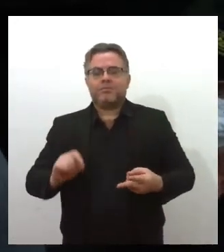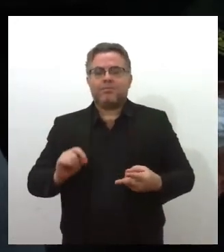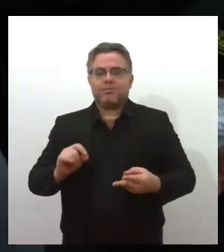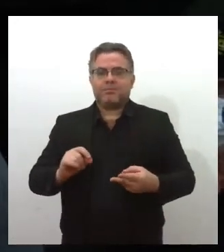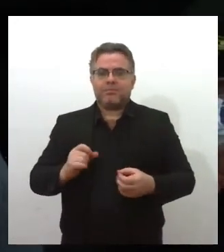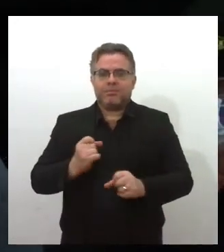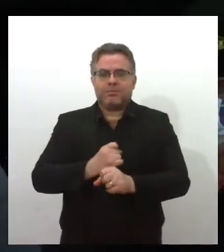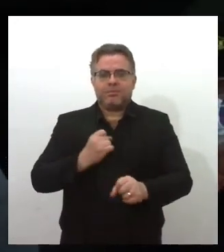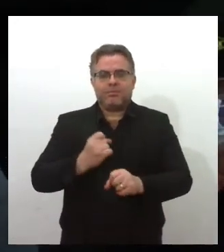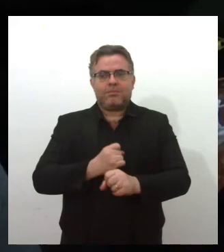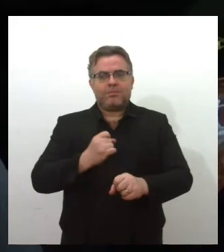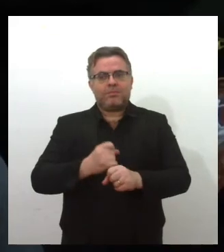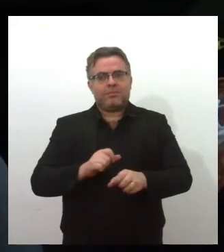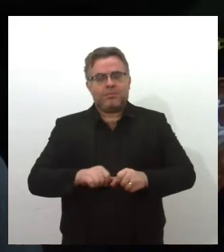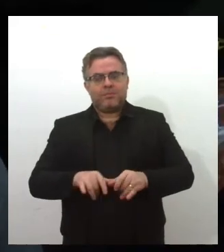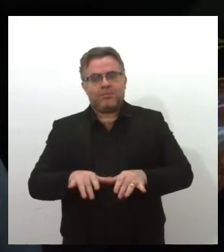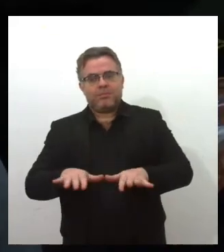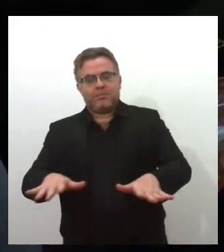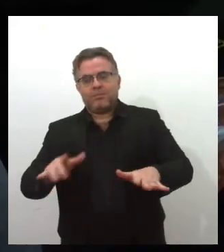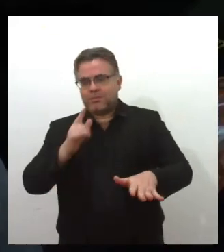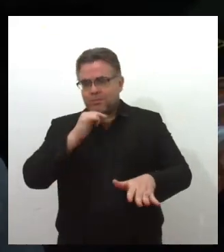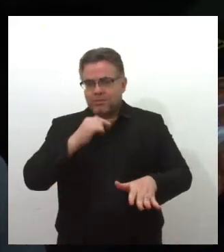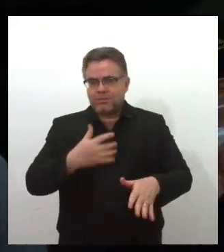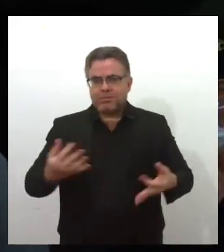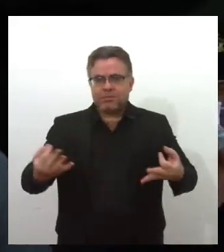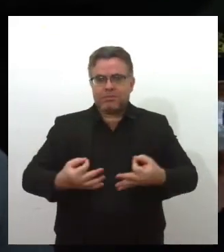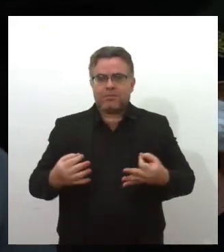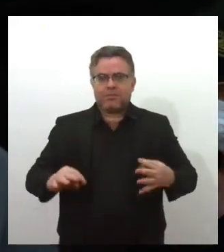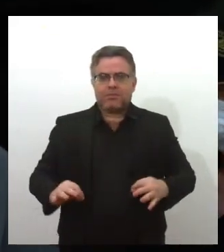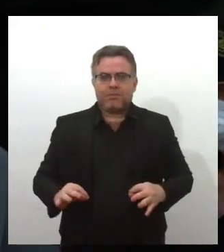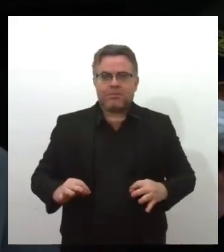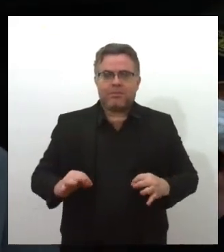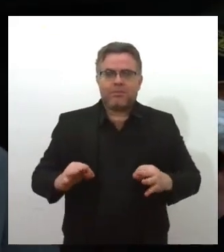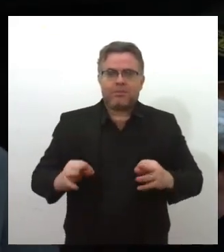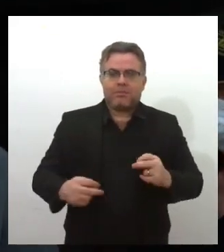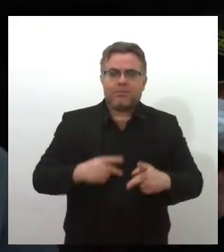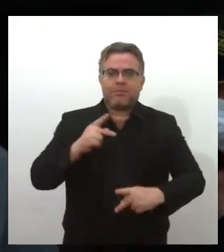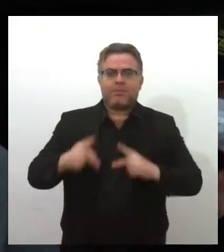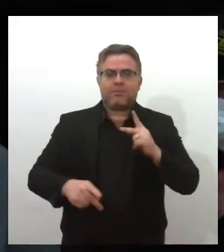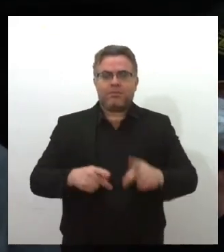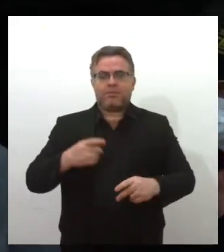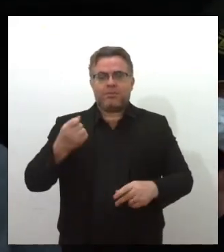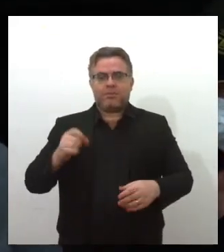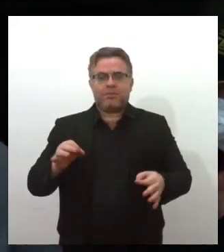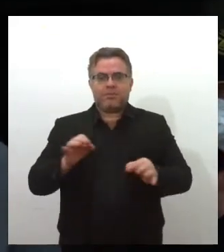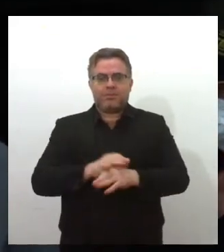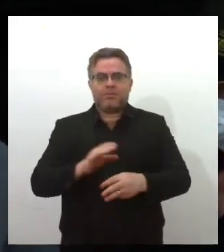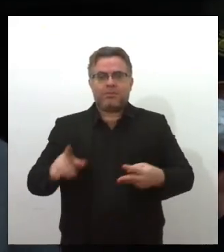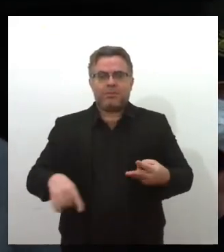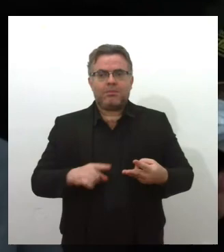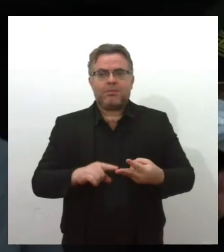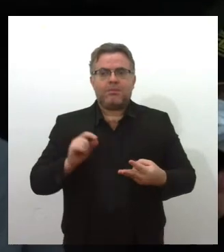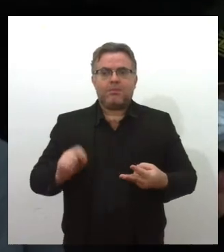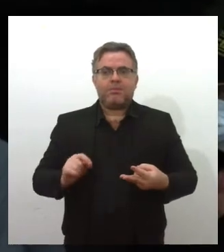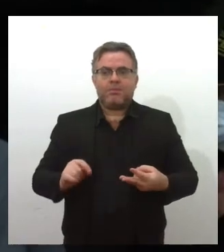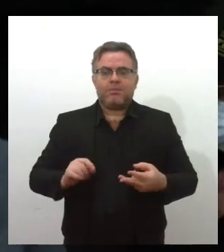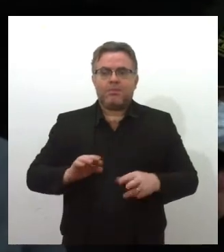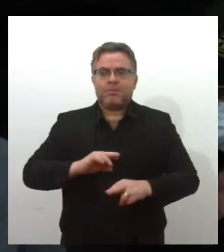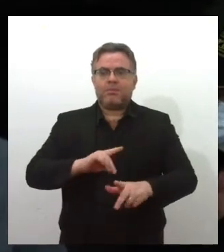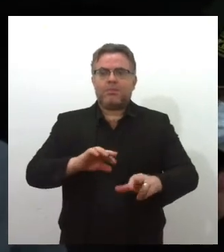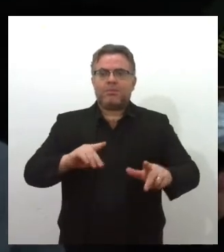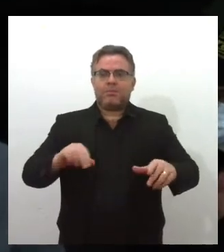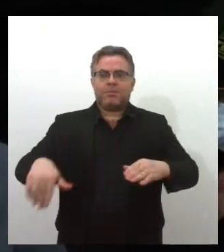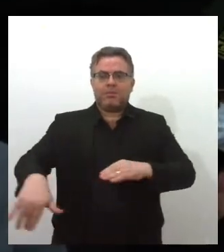abastecimento de água, água gratuita para todos os moradores do povoado de Serra Cumprida, assim também como várias ruas